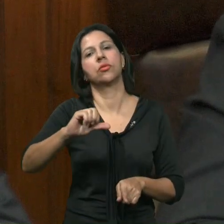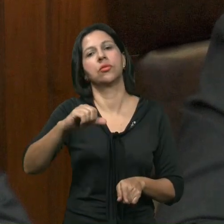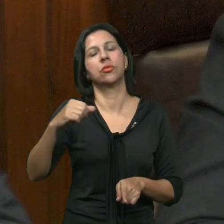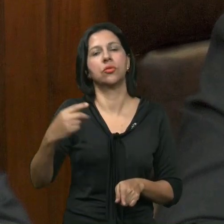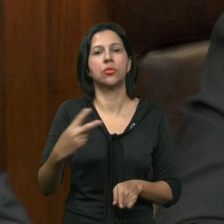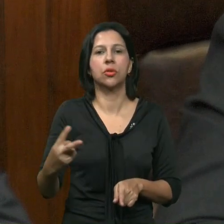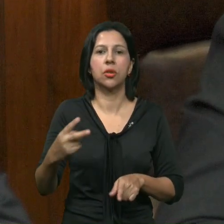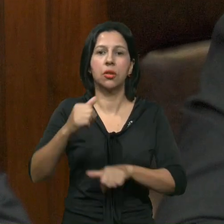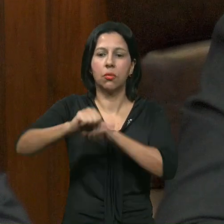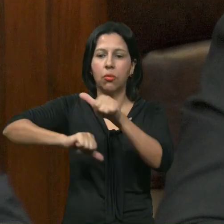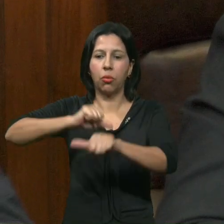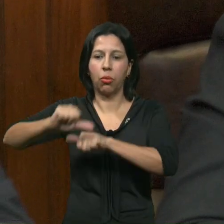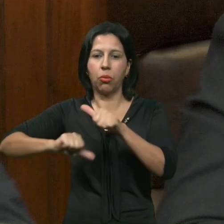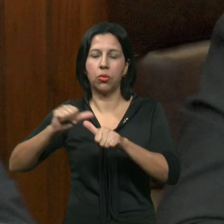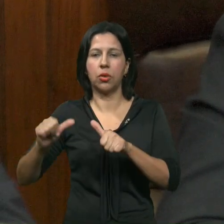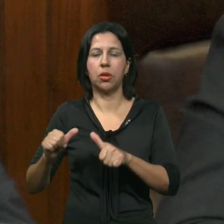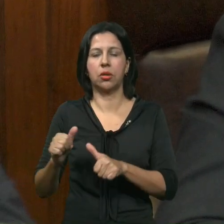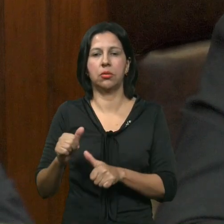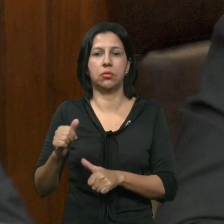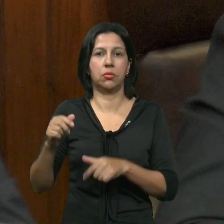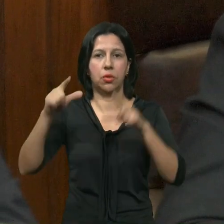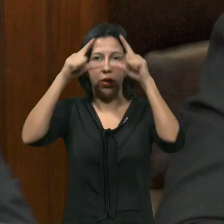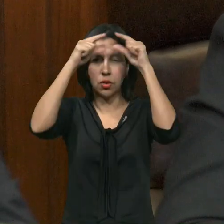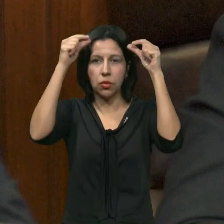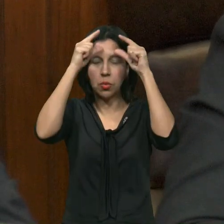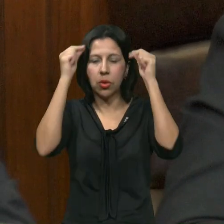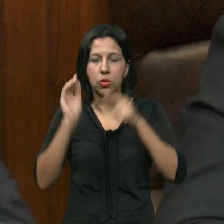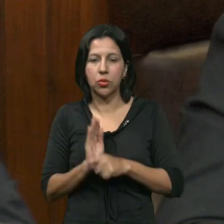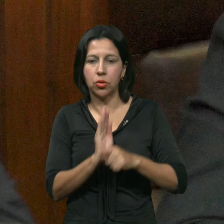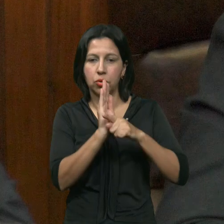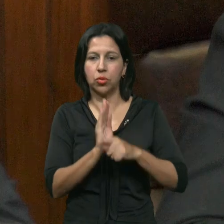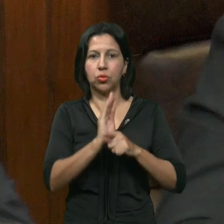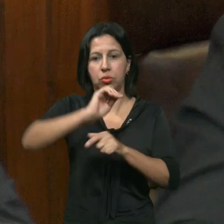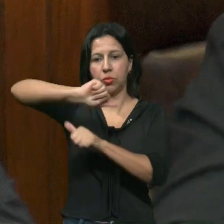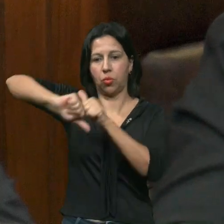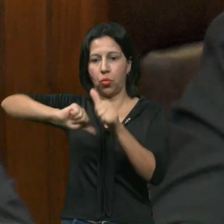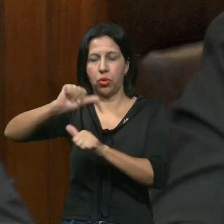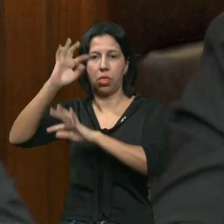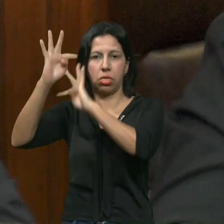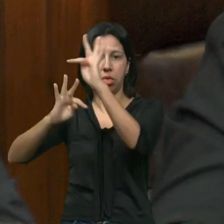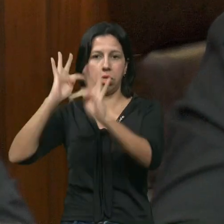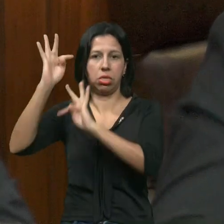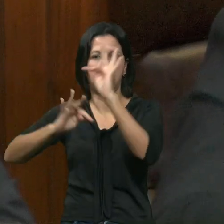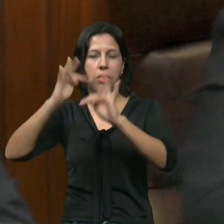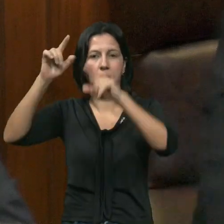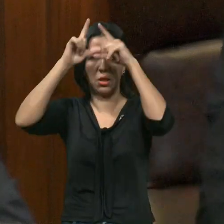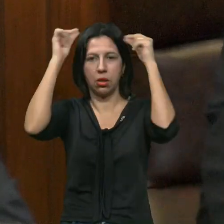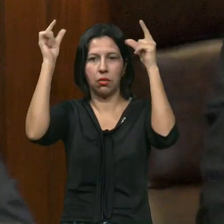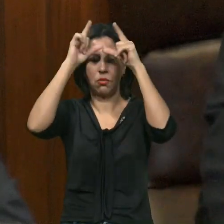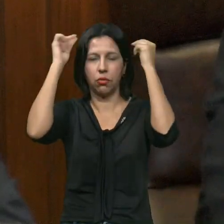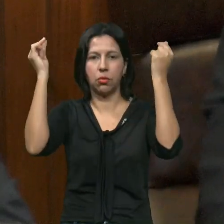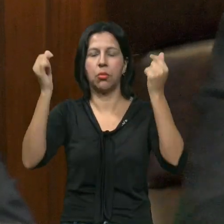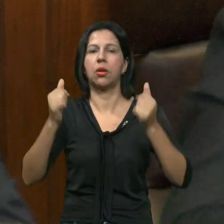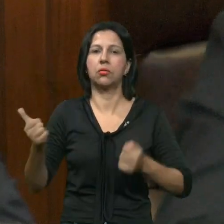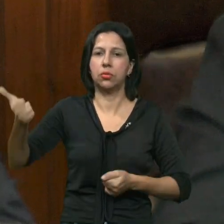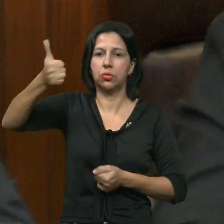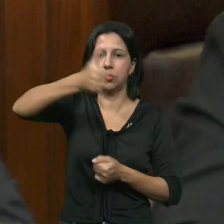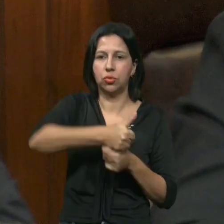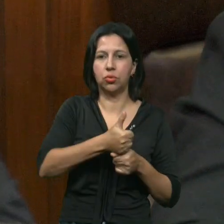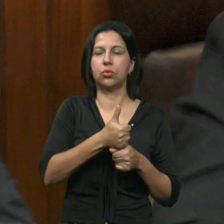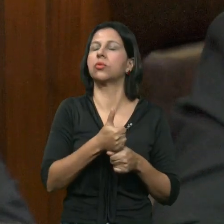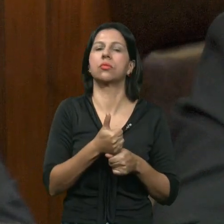Revogando e transformando o cargo De auxiliar de enfermagem Em técnico de enfermagem Da outras providências O projeto é construído por 8 artigos